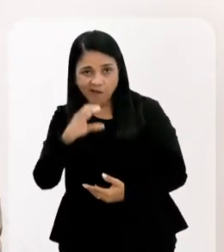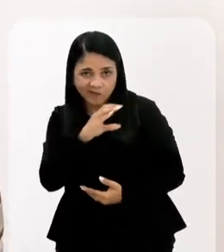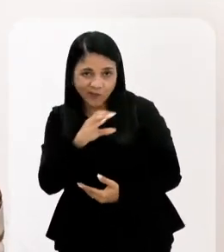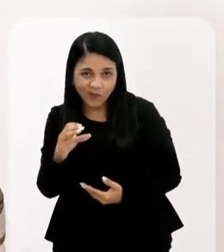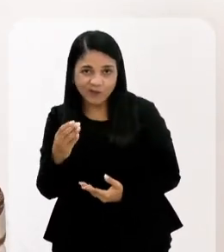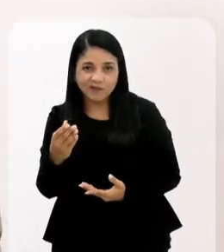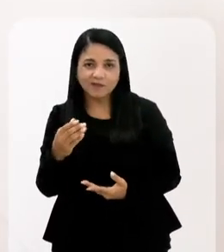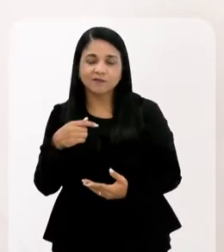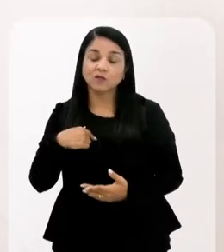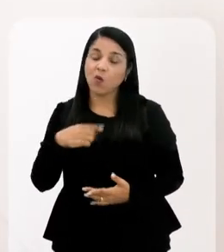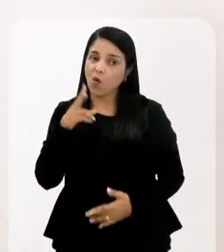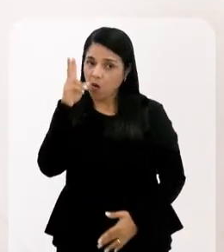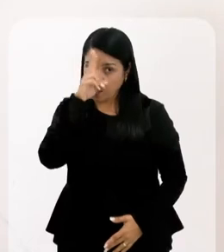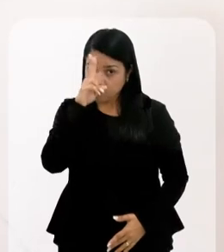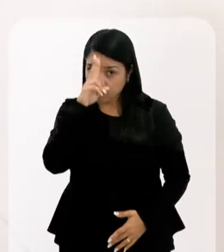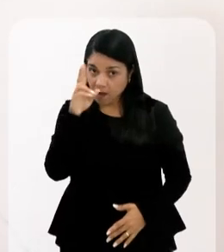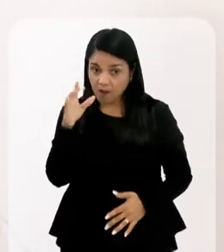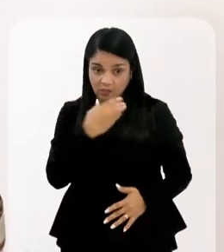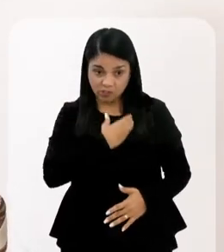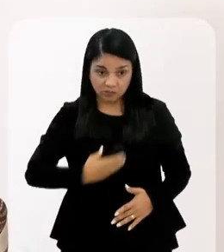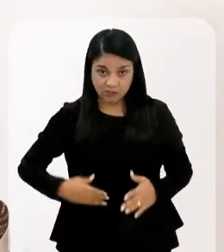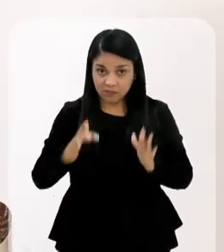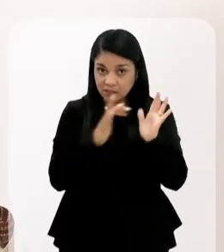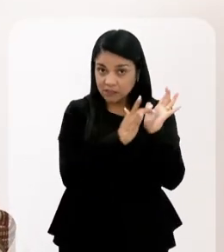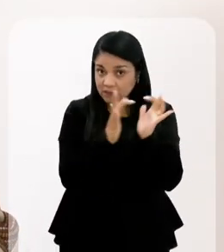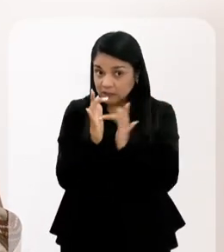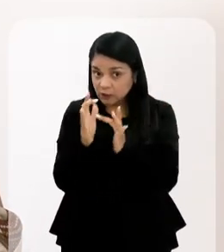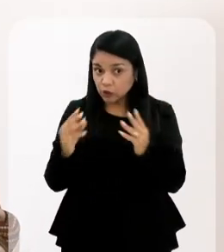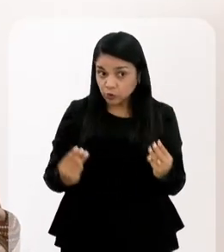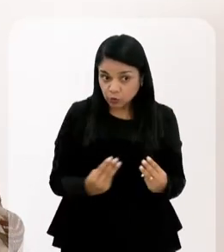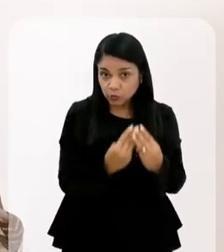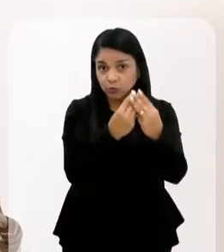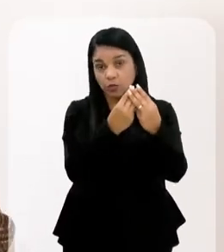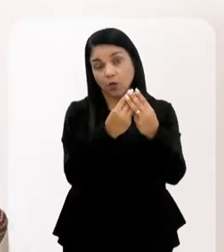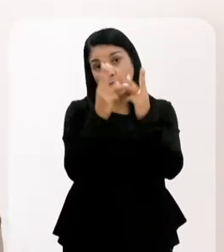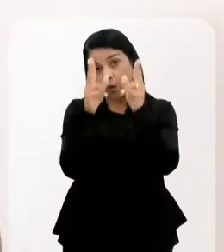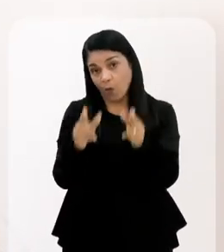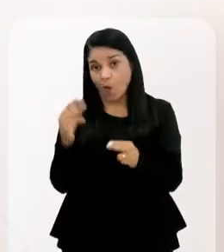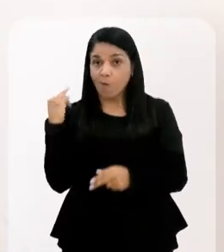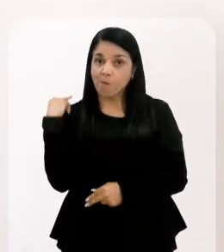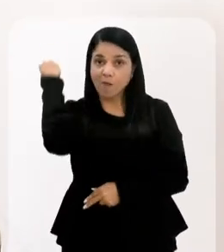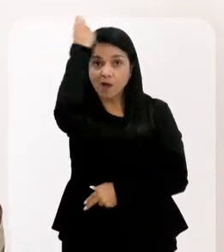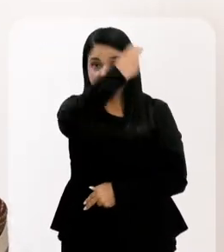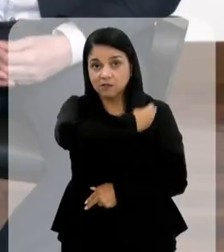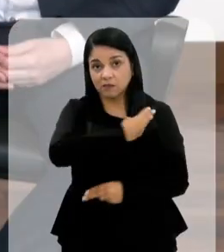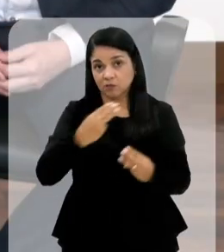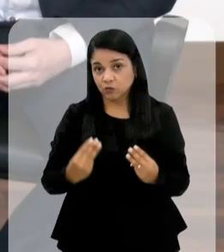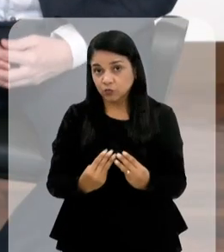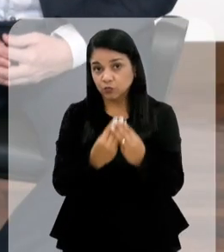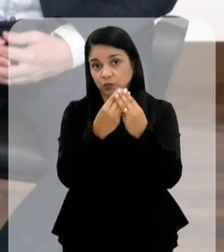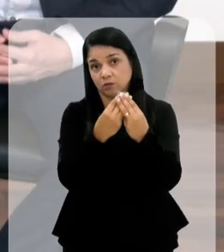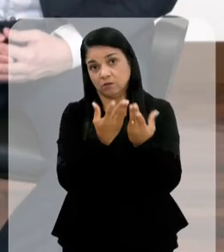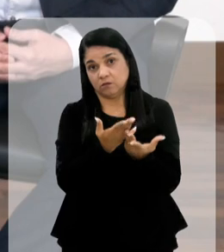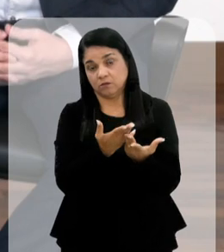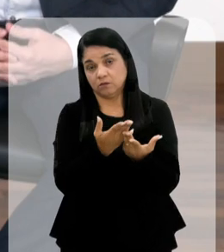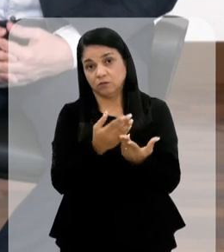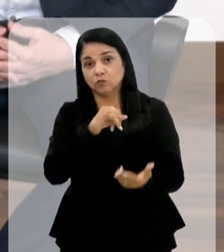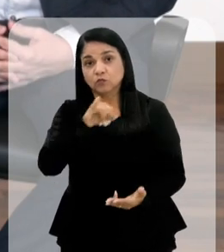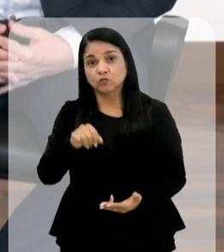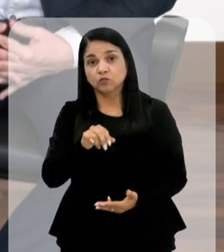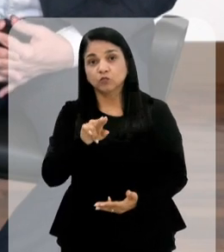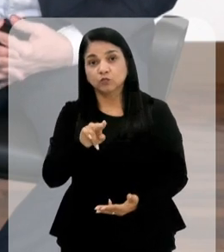tem que lembrar, gente, Cristo era judeu, assim como Maria. Maria, mas